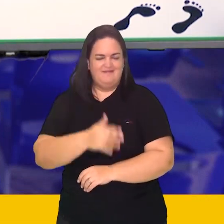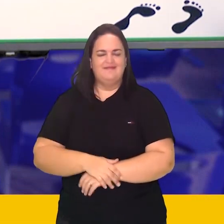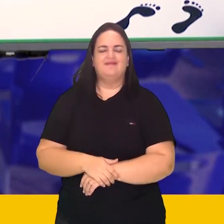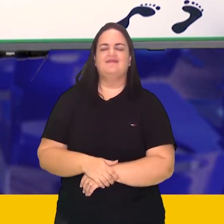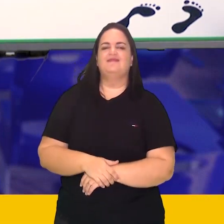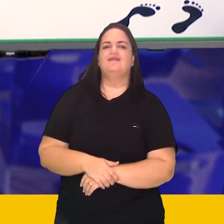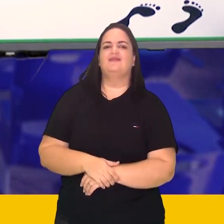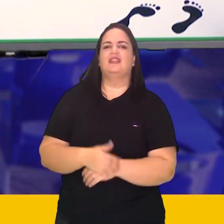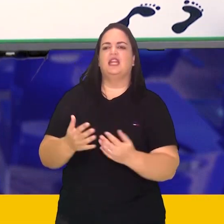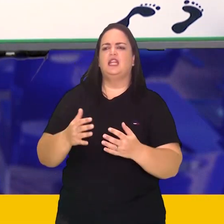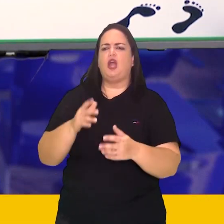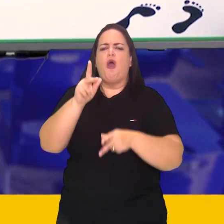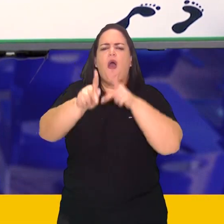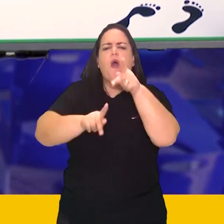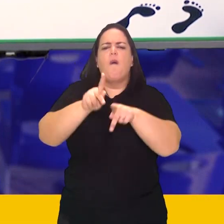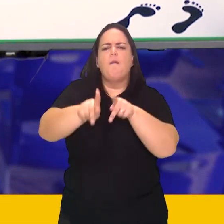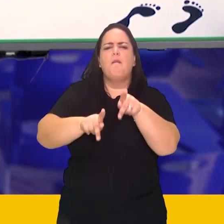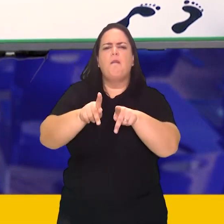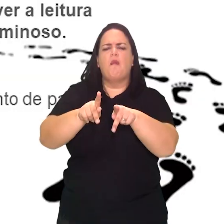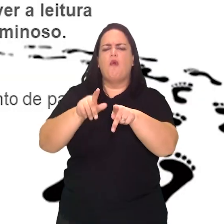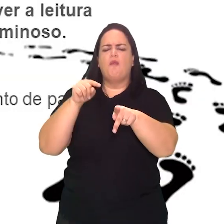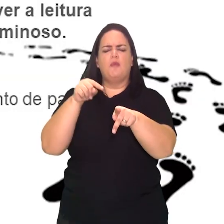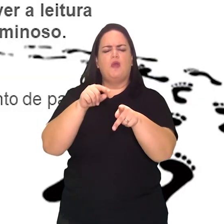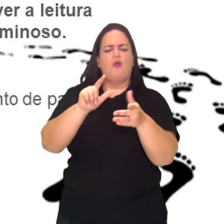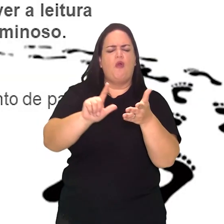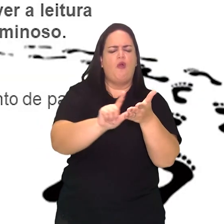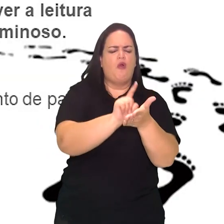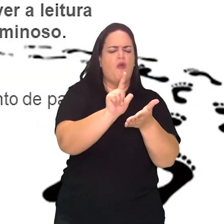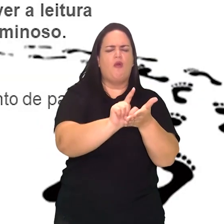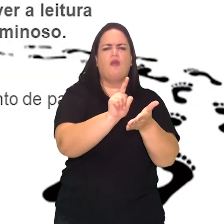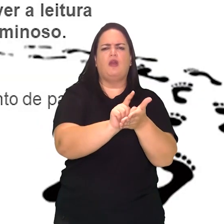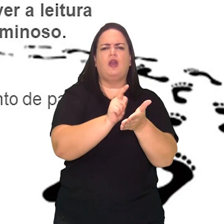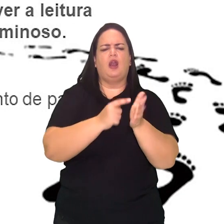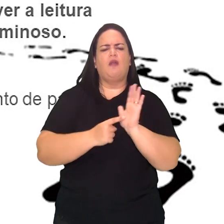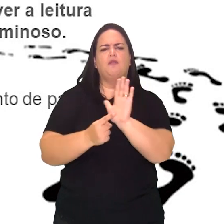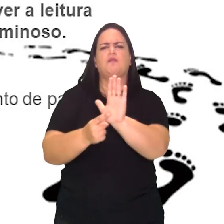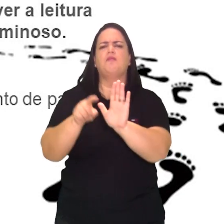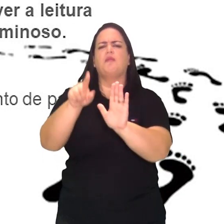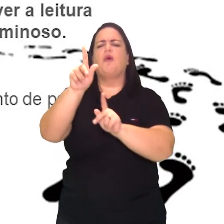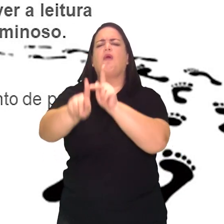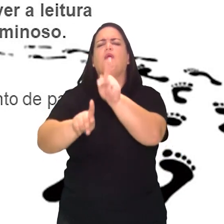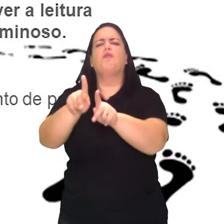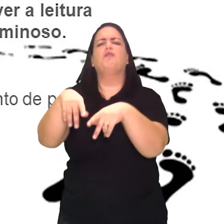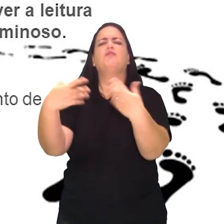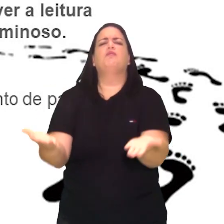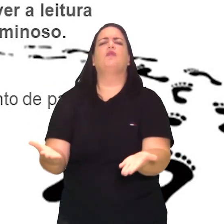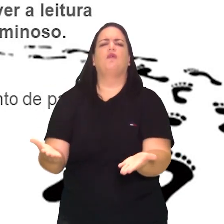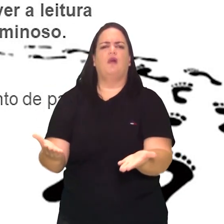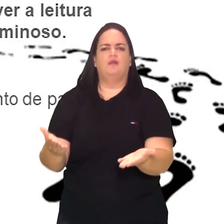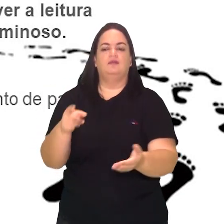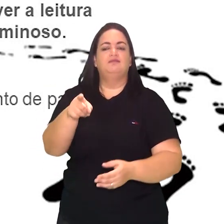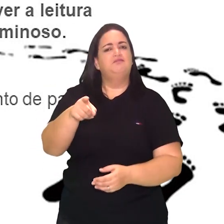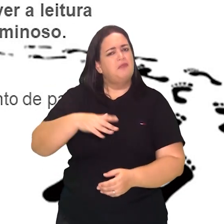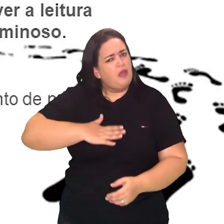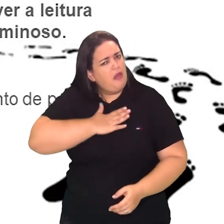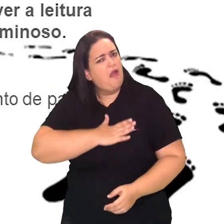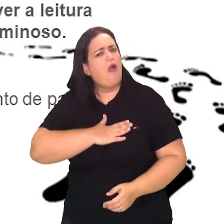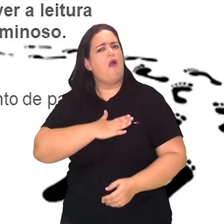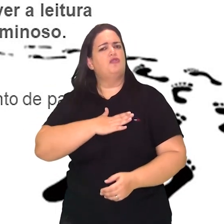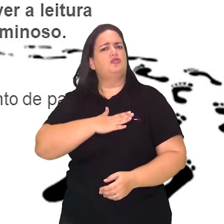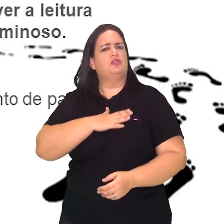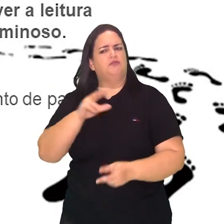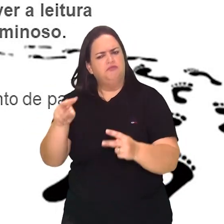A que público se destina esse tipo de história? É a próxima pergunta. Ao público que gosta, que se